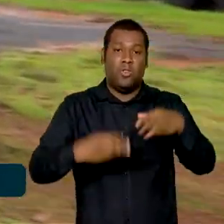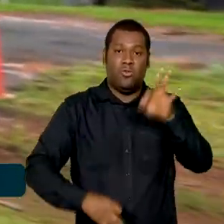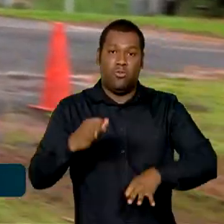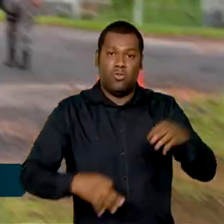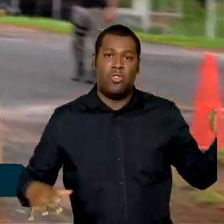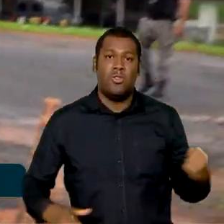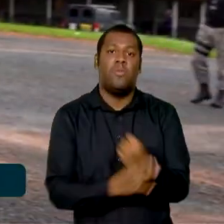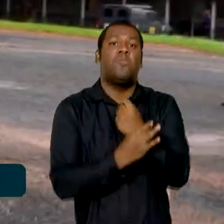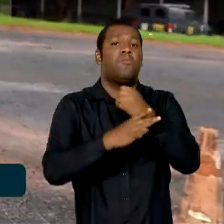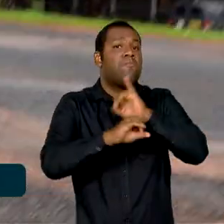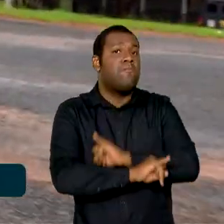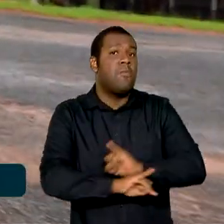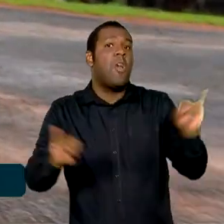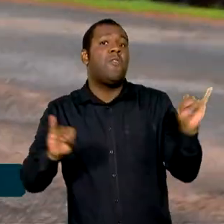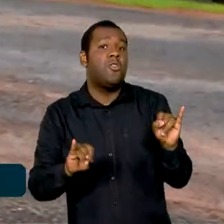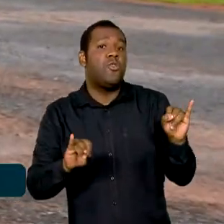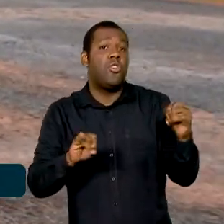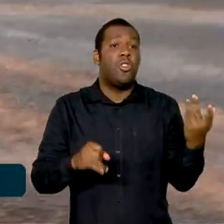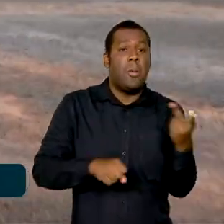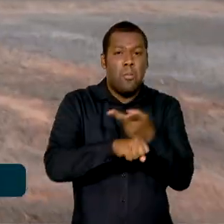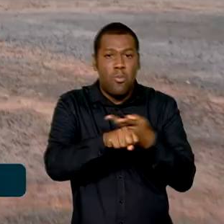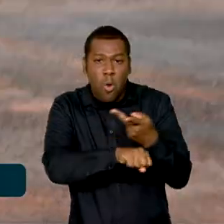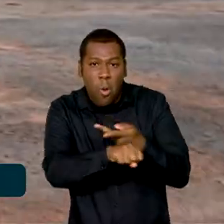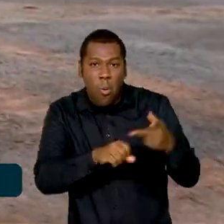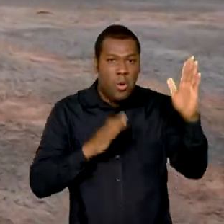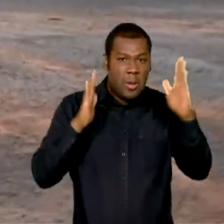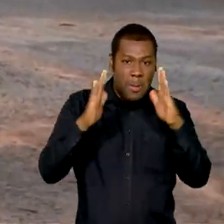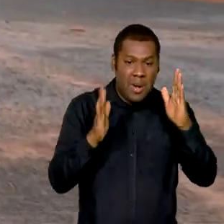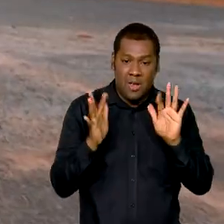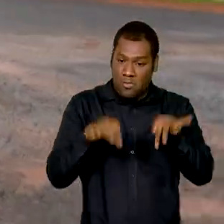as buscas não têm prazo para serem finalizadas.